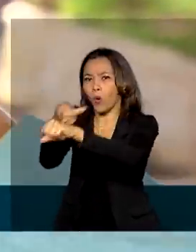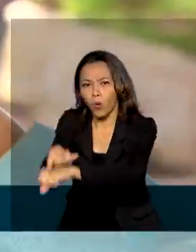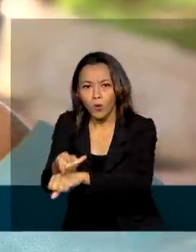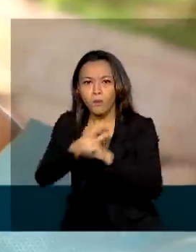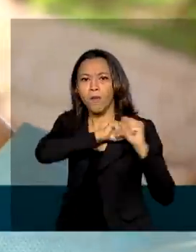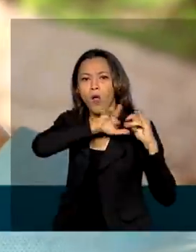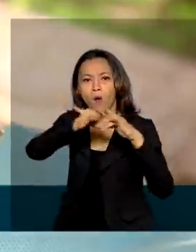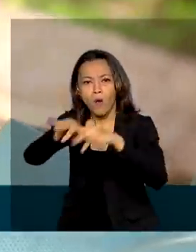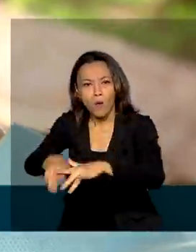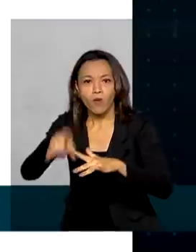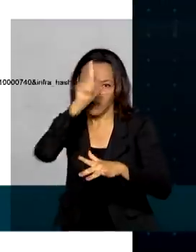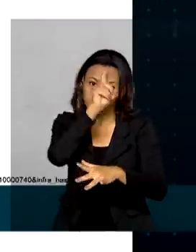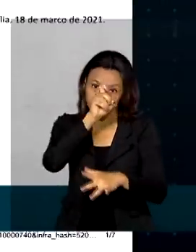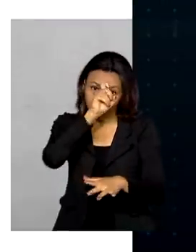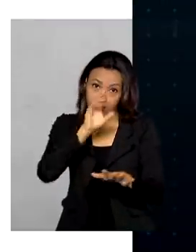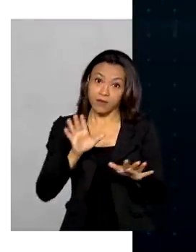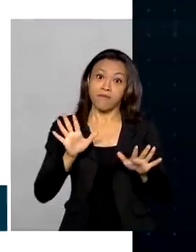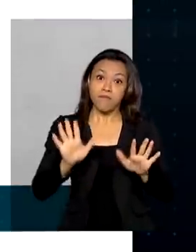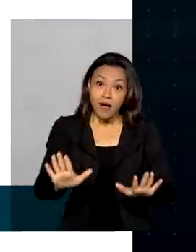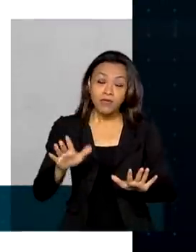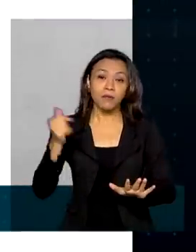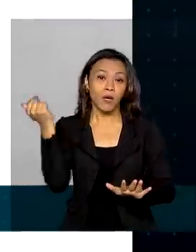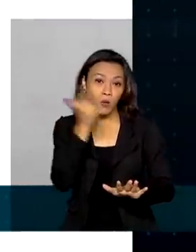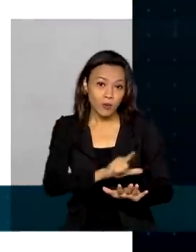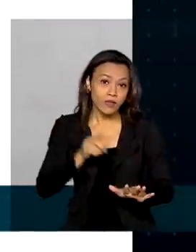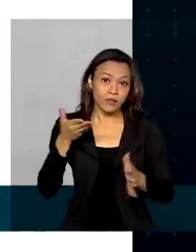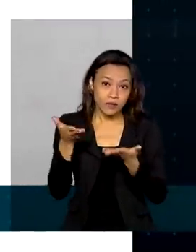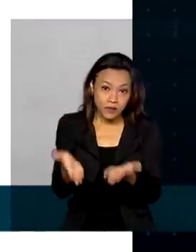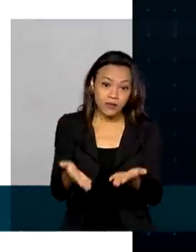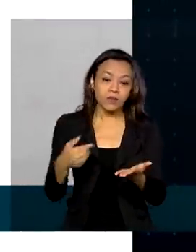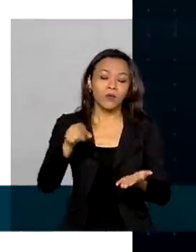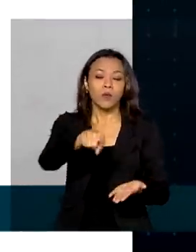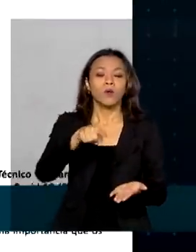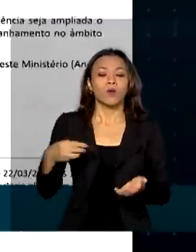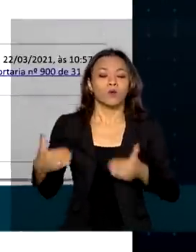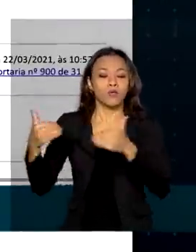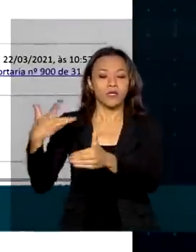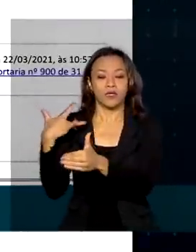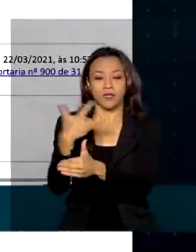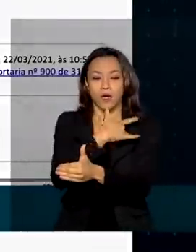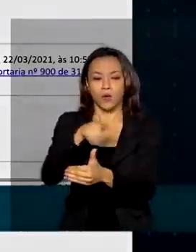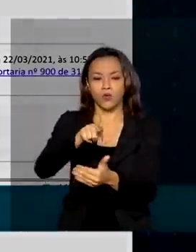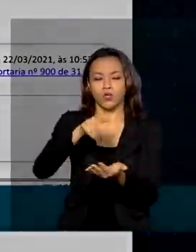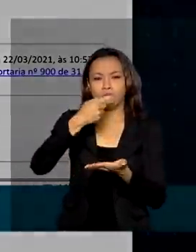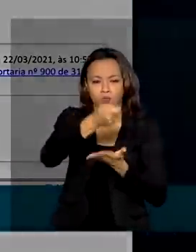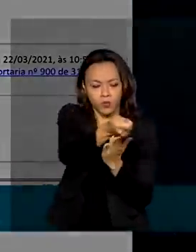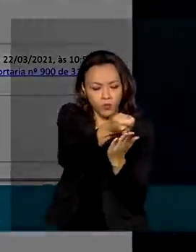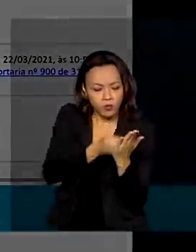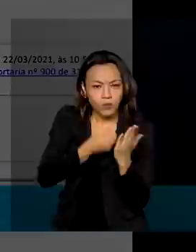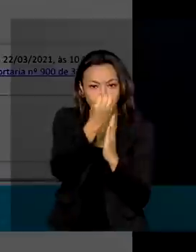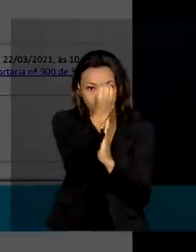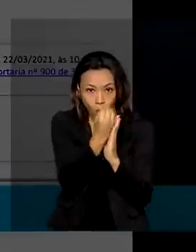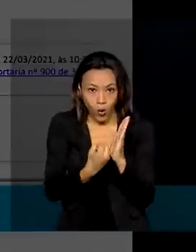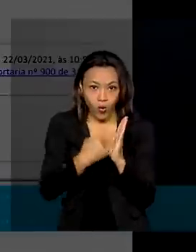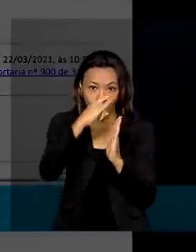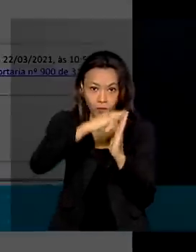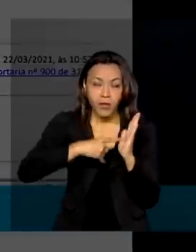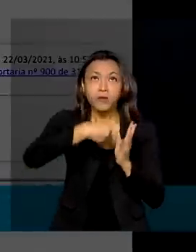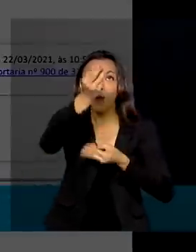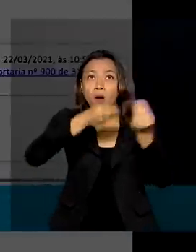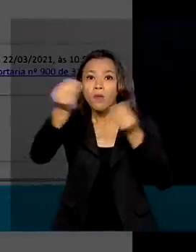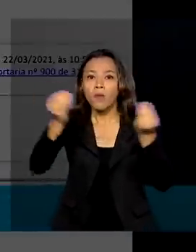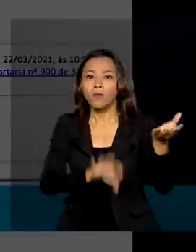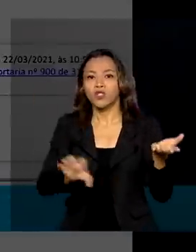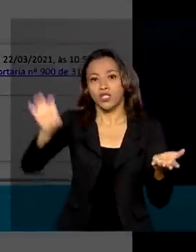Para atender essa demanda, o Ministério enviou nesta segunda-feira um ofício para os estados e municípios adotarem medidas